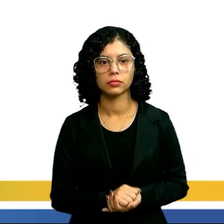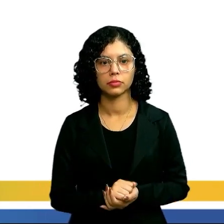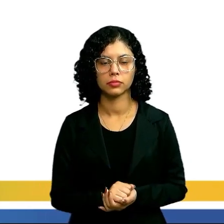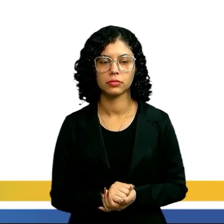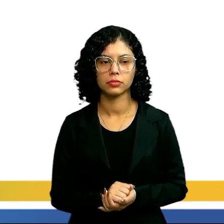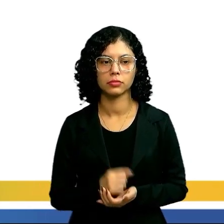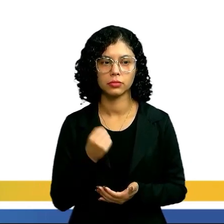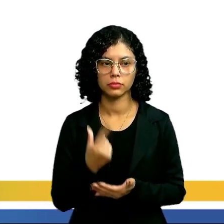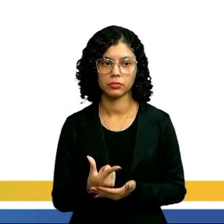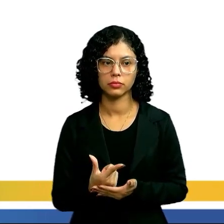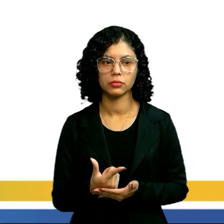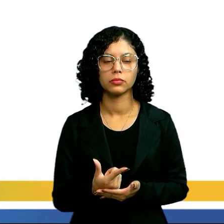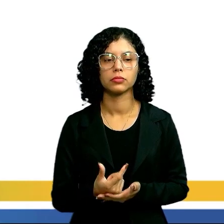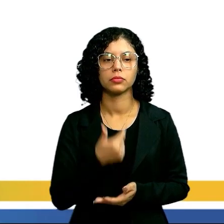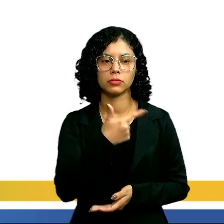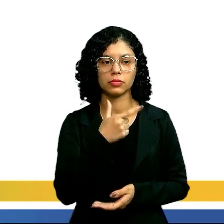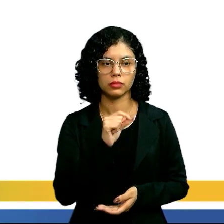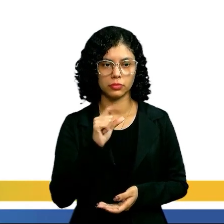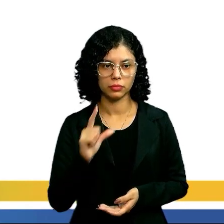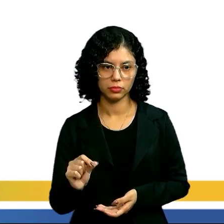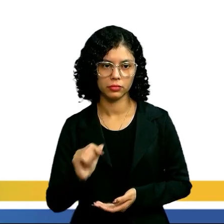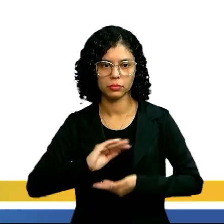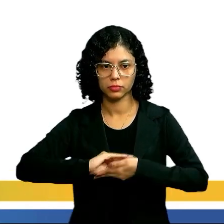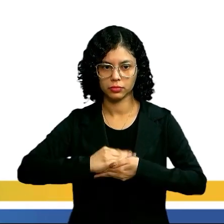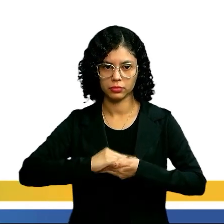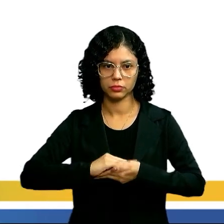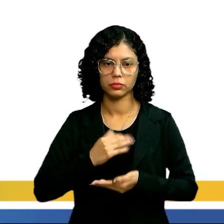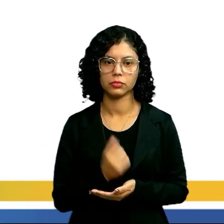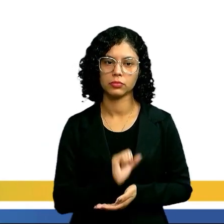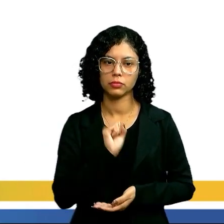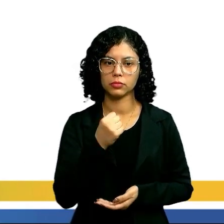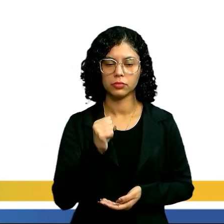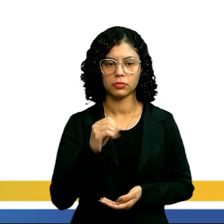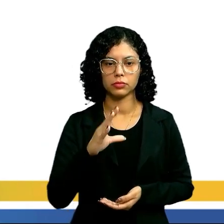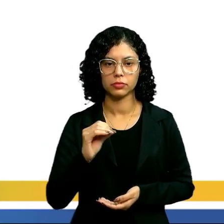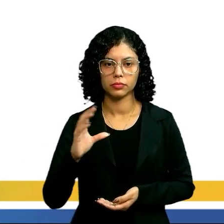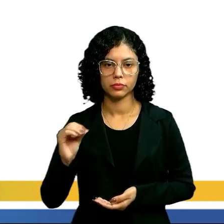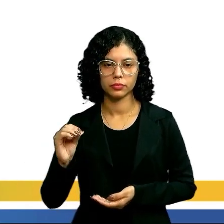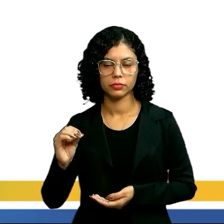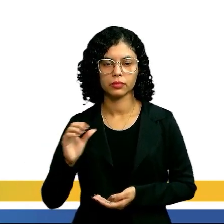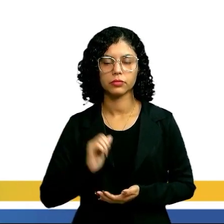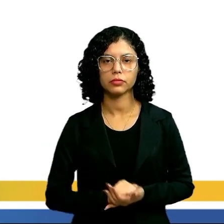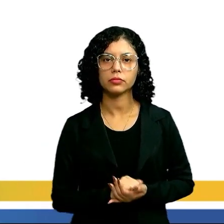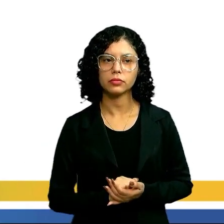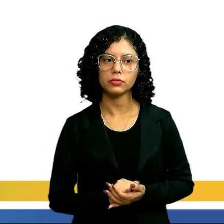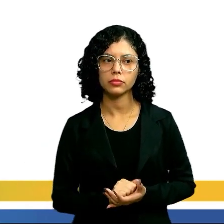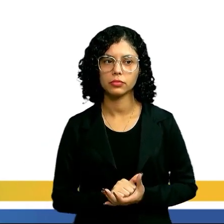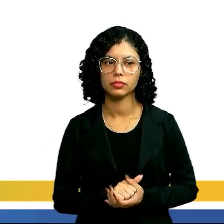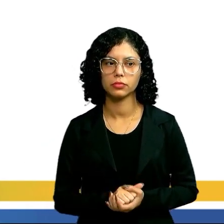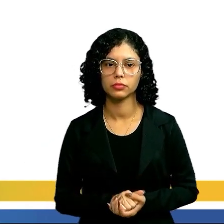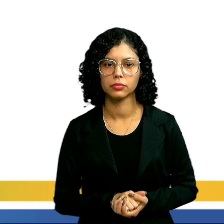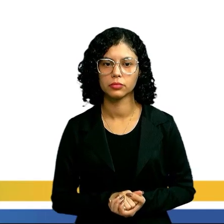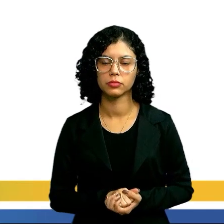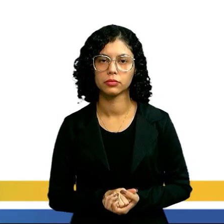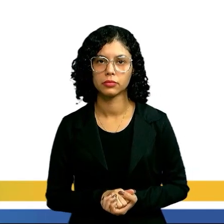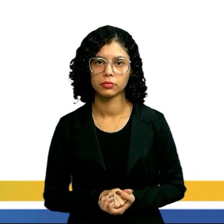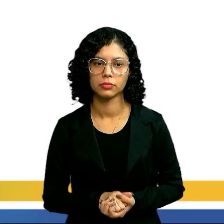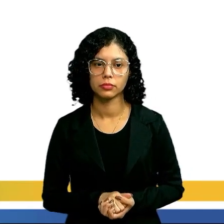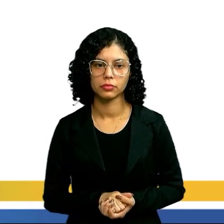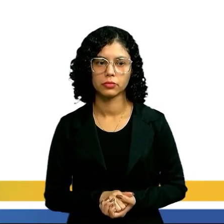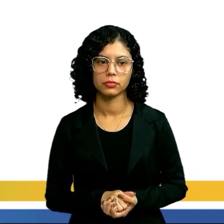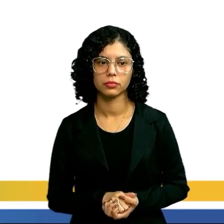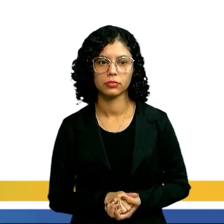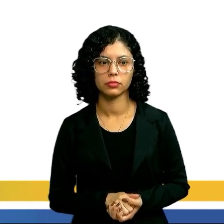Assim, Elisa comprou 200 gramas de castanha de caju e 800 gramas de